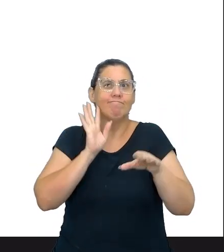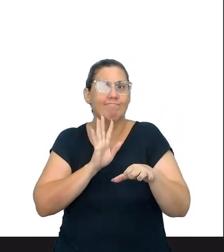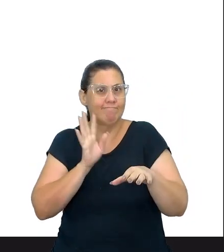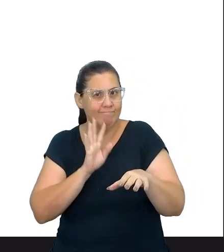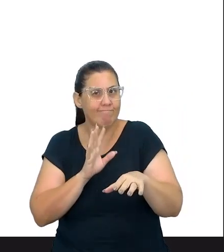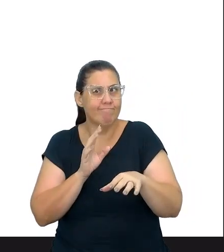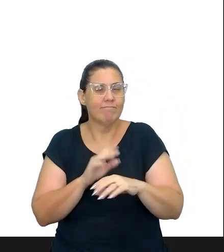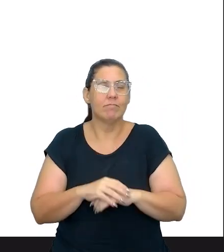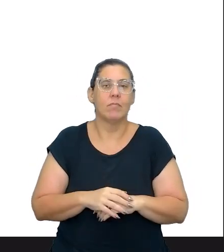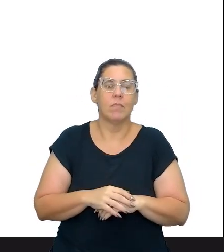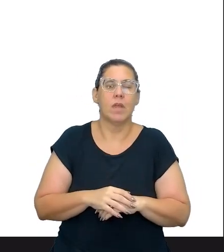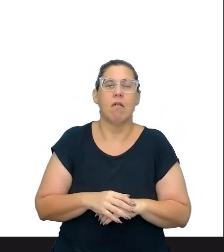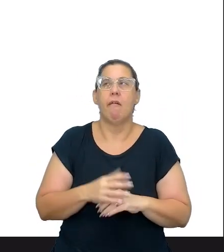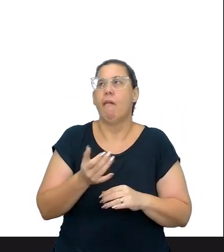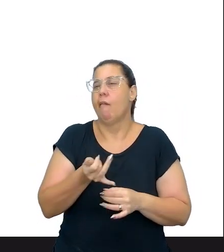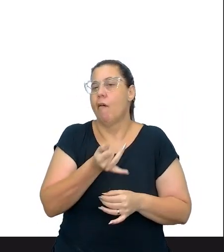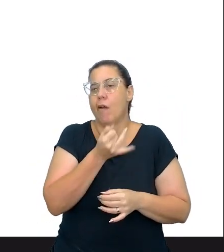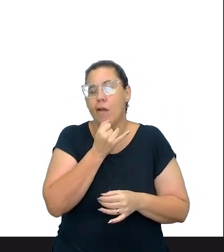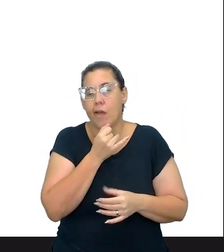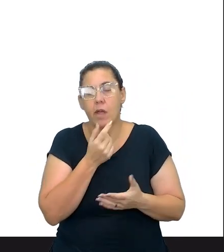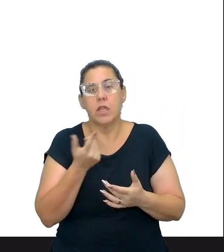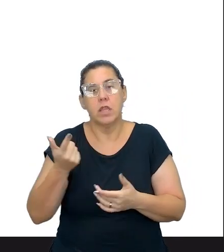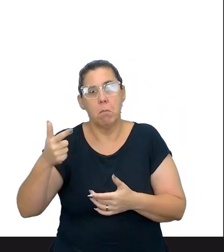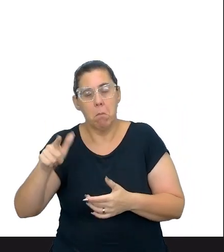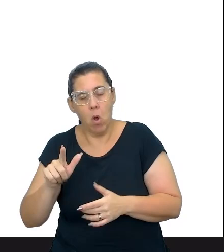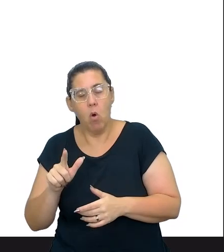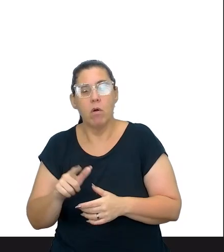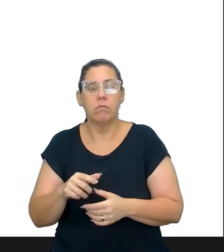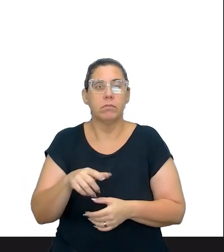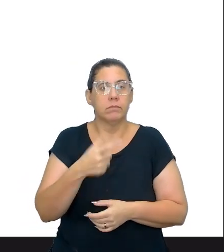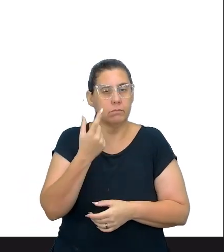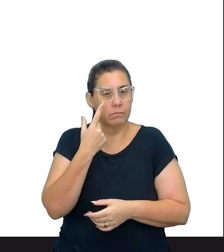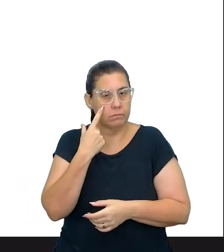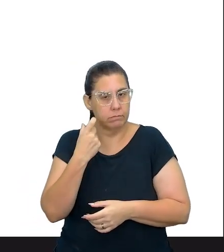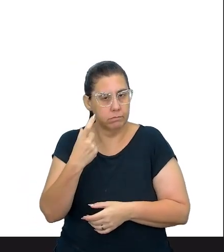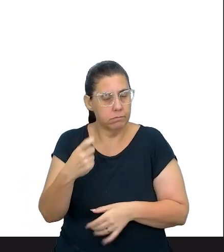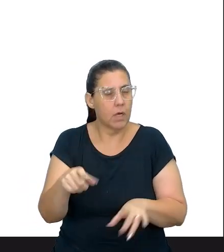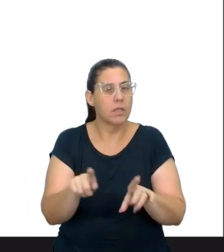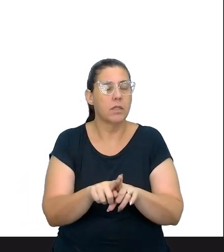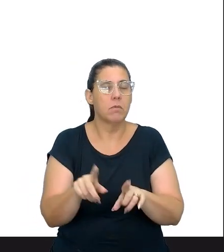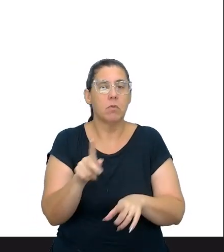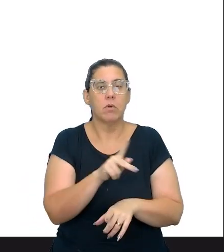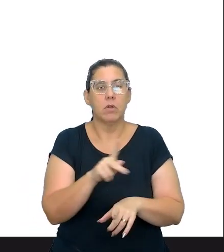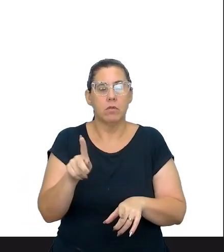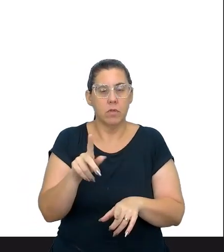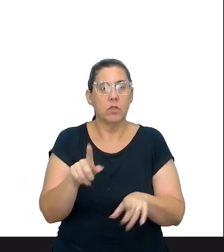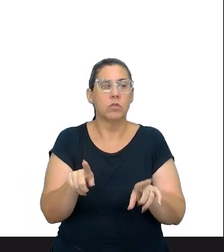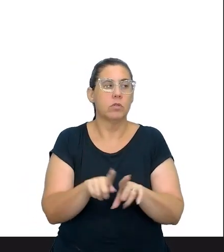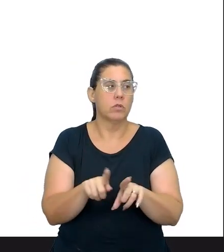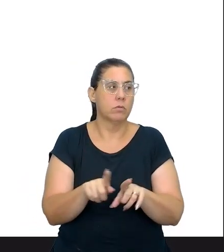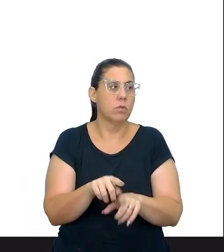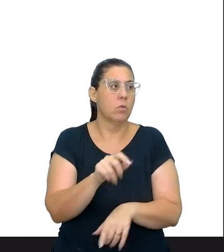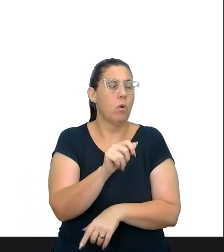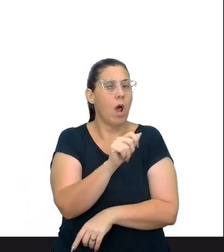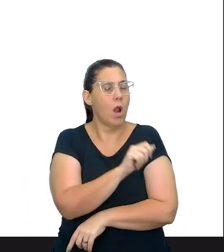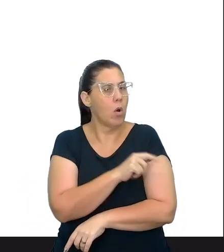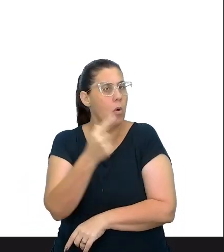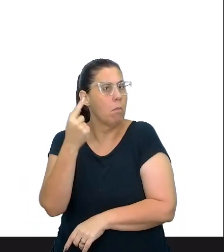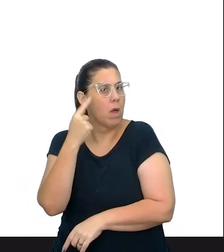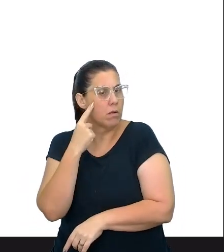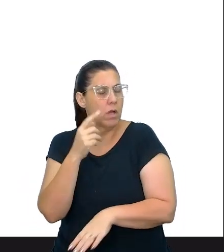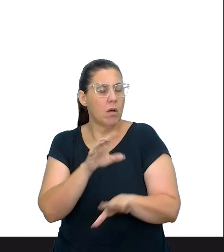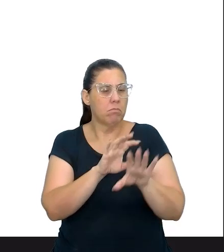repetir. E aí, depois, é interessante também que o professor faça esse movimento do aluno pensar em